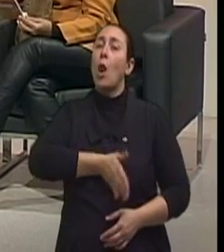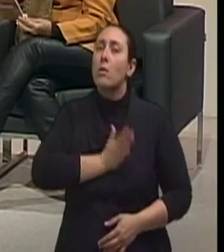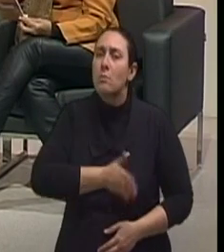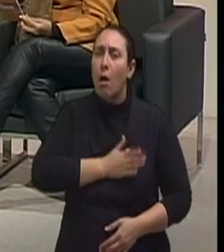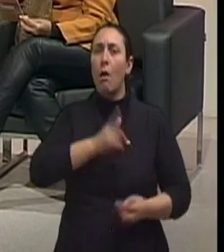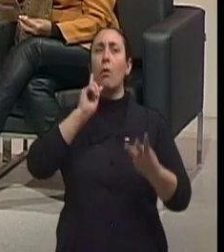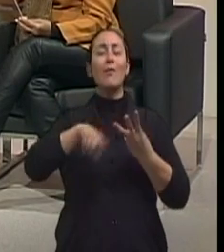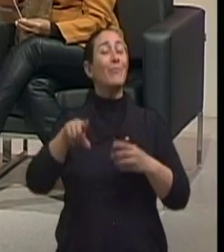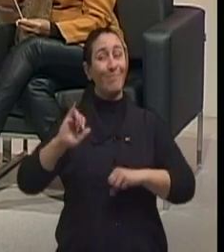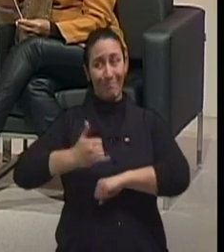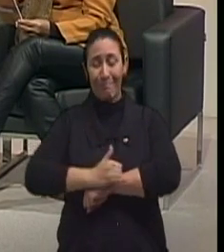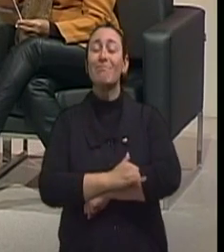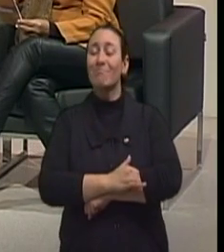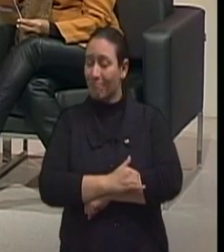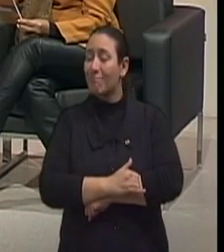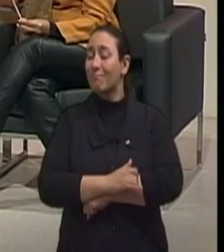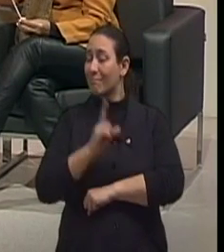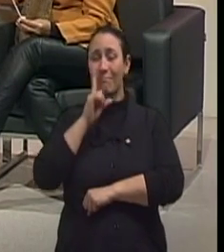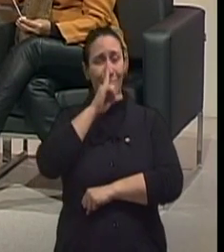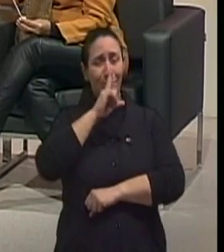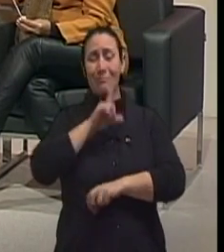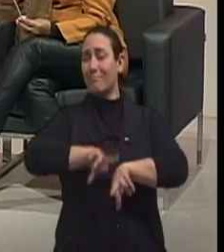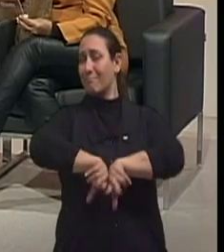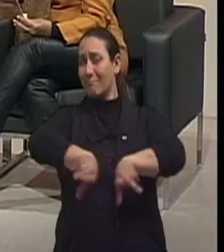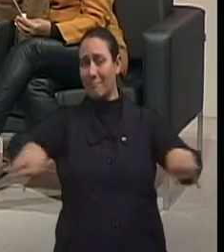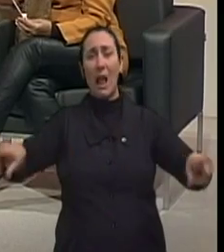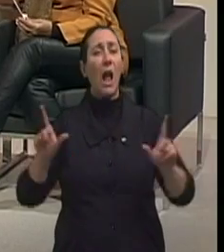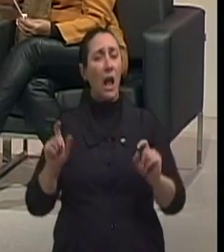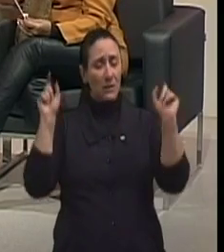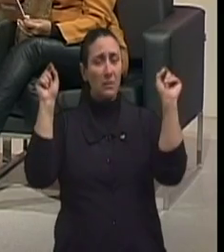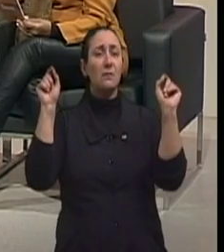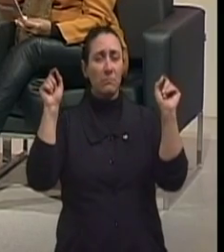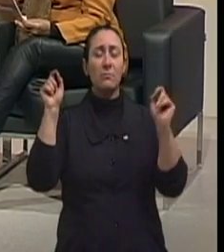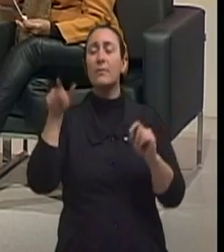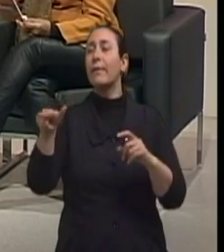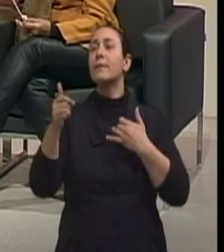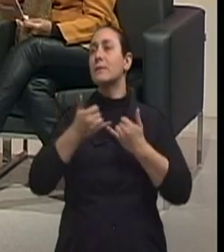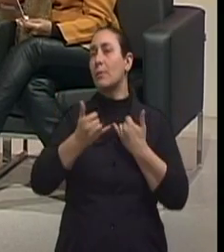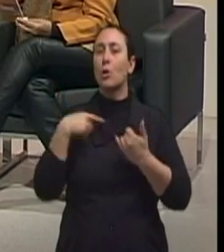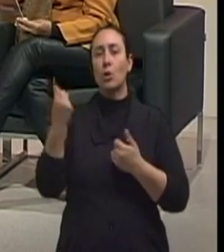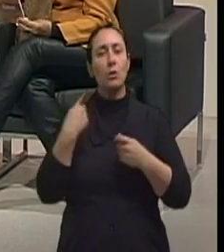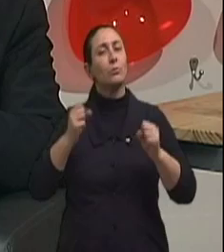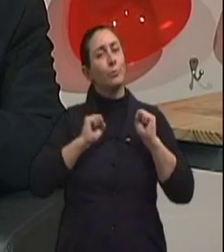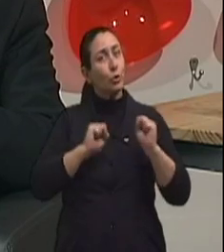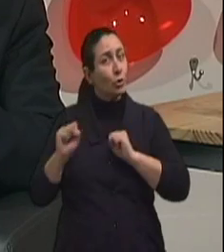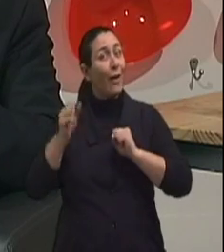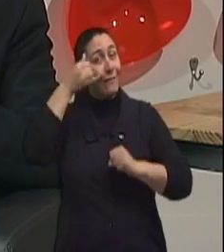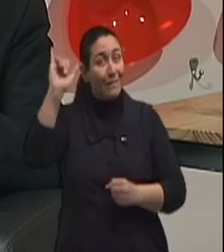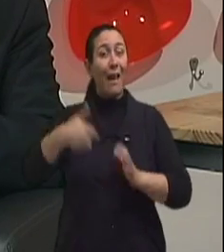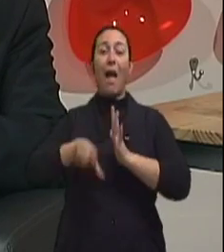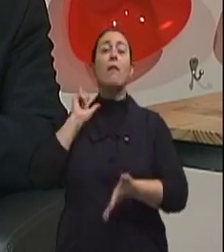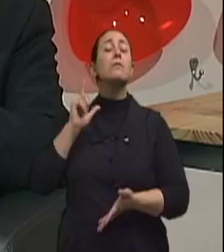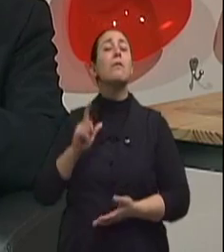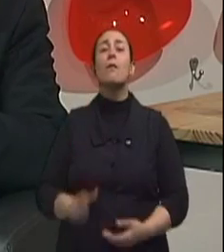é. E a obesidade é um fator de risco para vários tipos de câncer. Também para terceira idade. coisas que a poderia se prevenir, não só